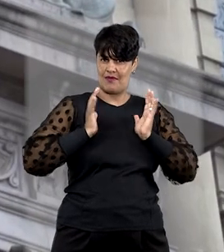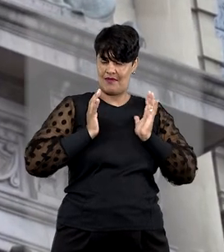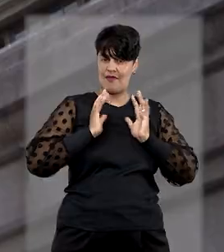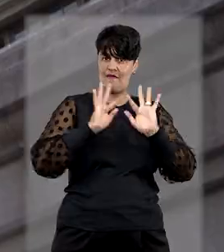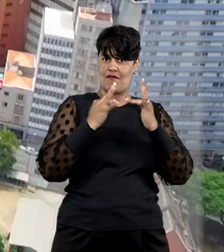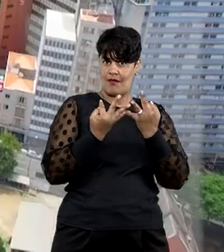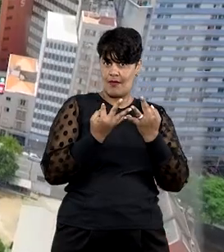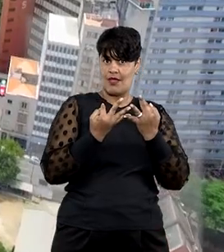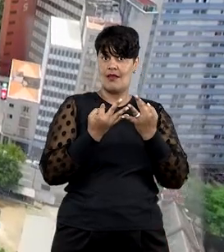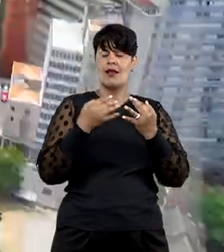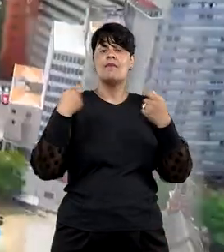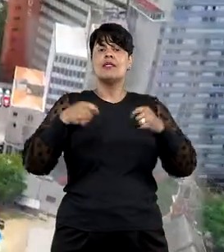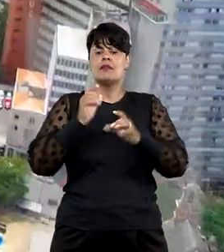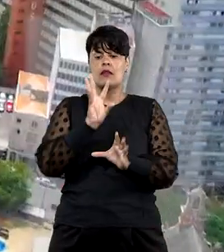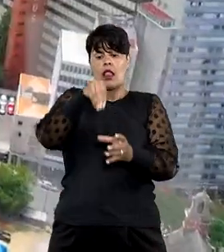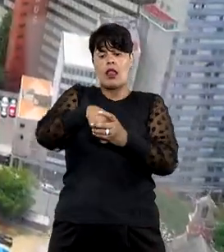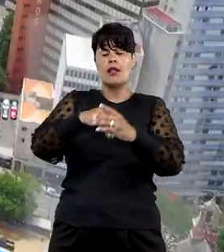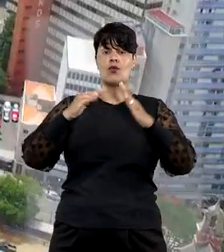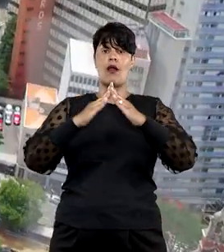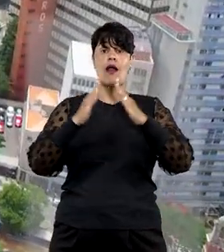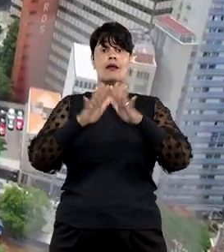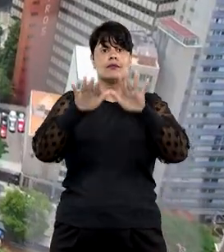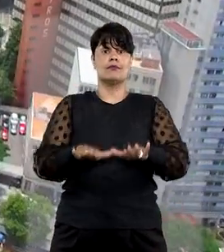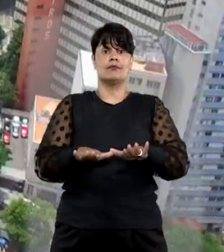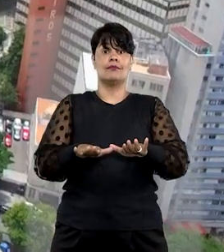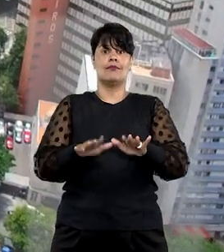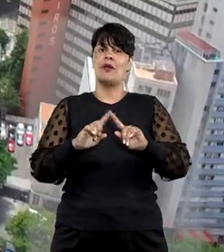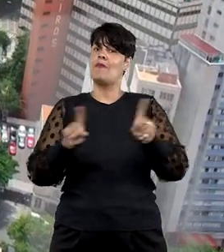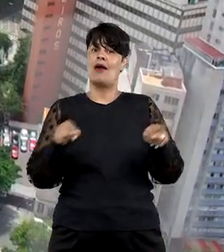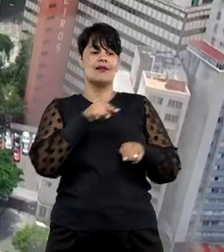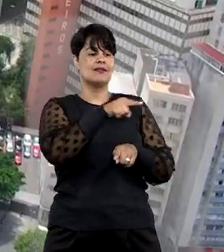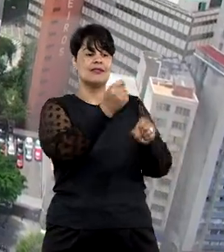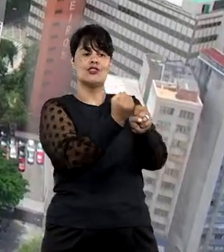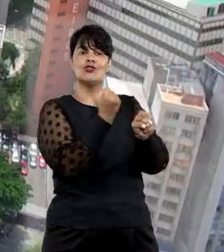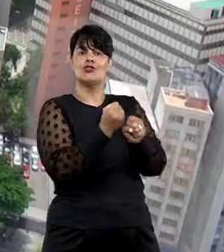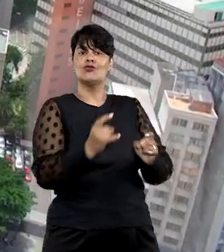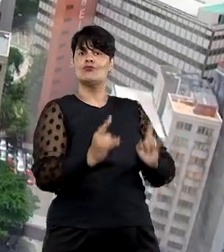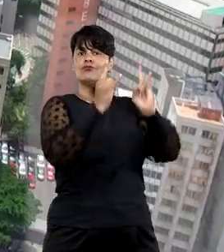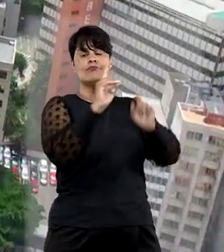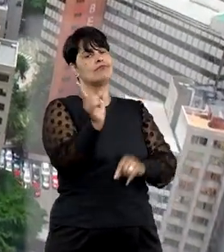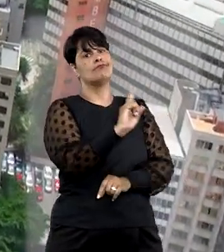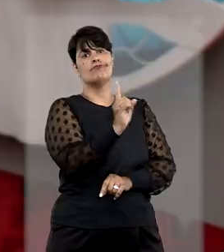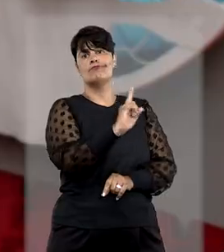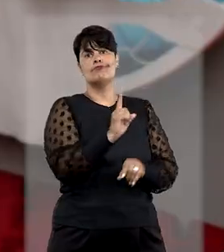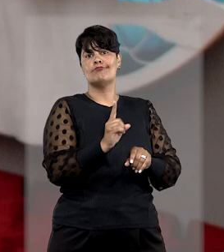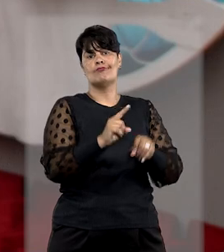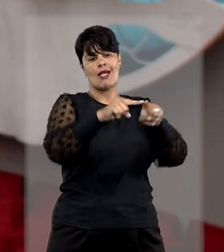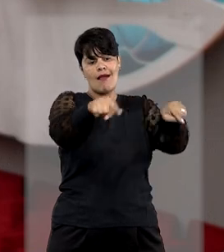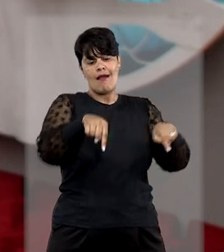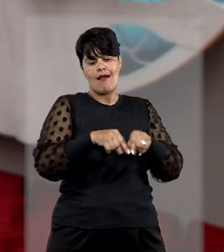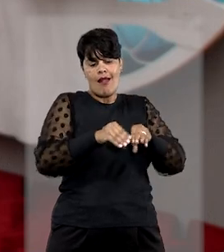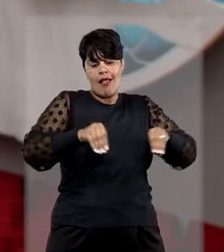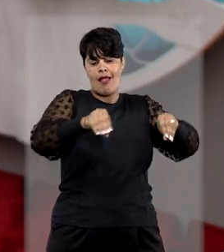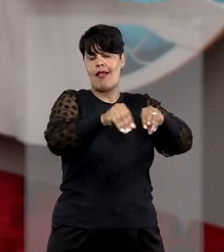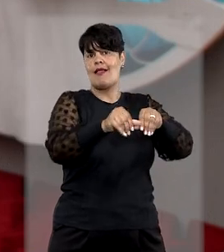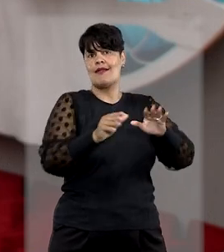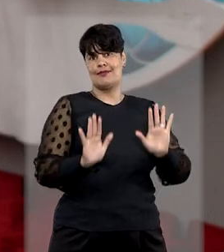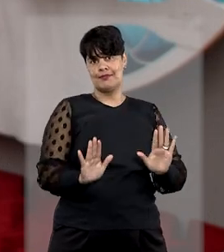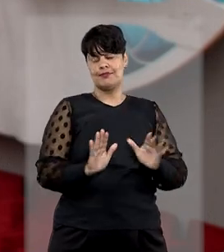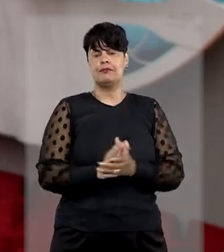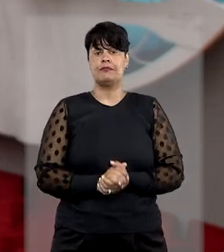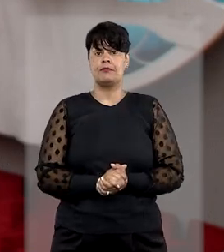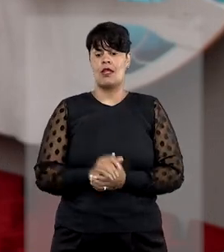residência, condição que não se aplicaria ao terreno com construção em andamento. No STJ, os